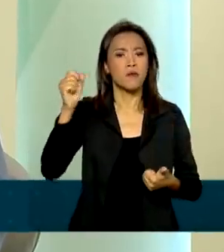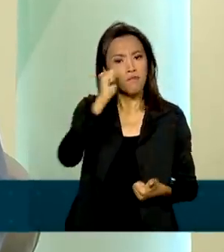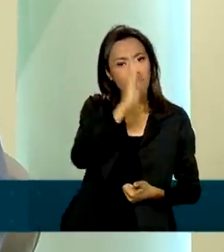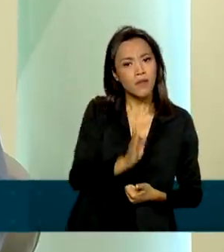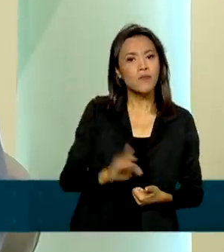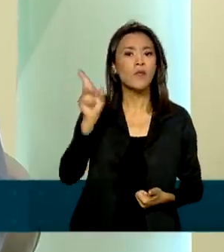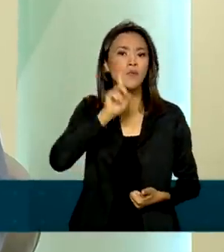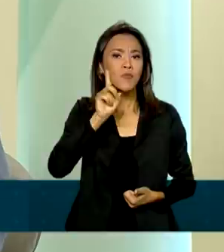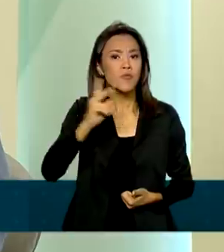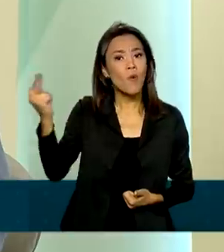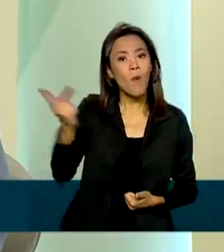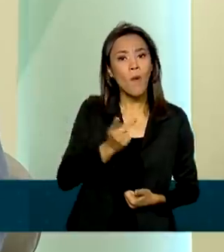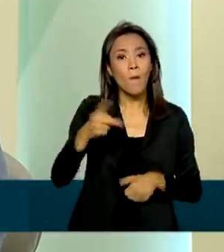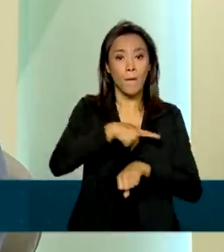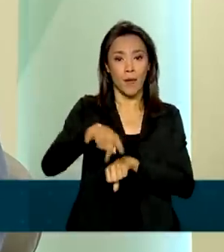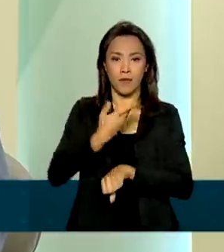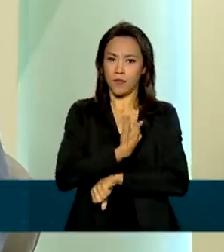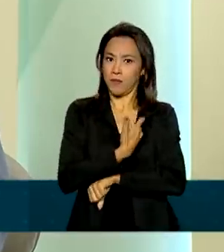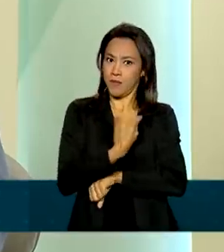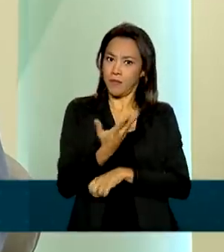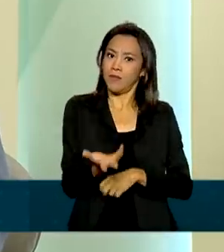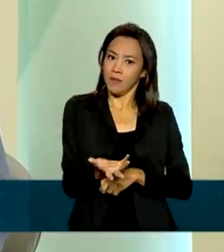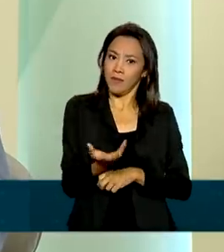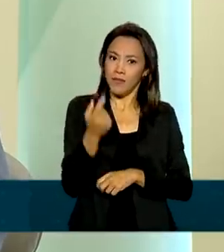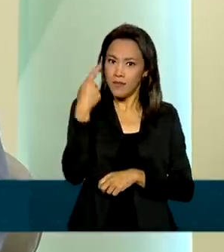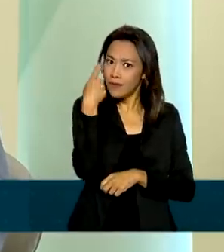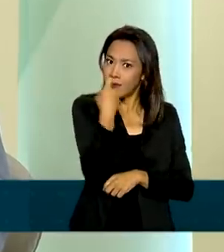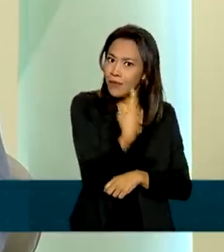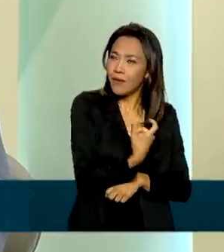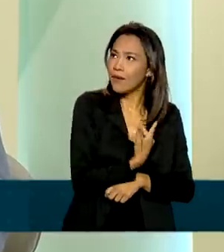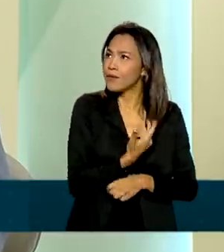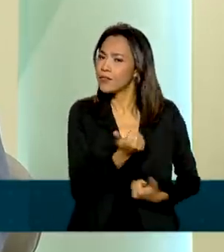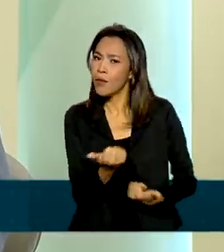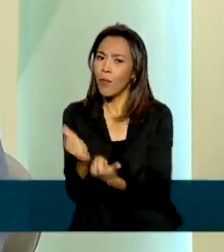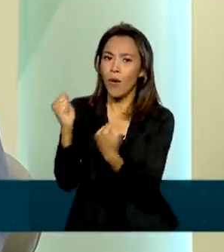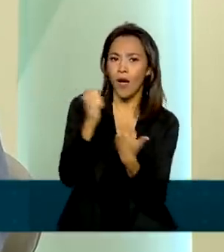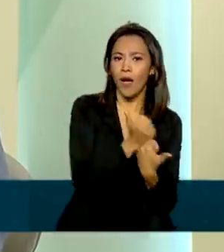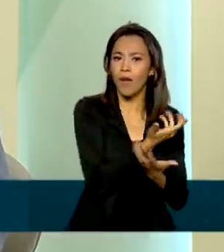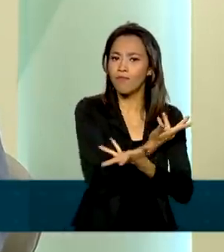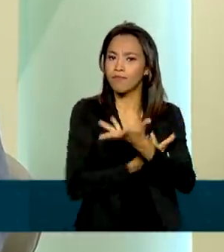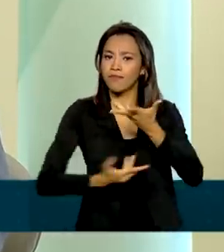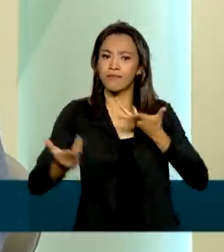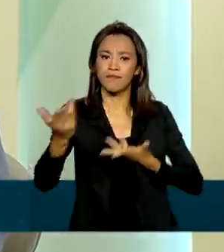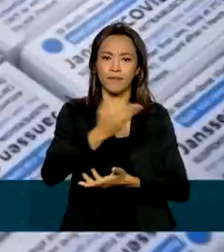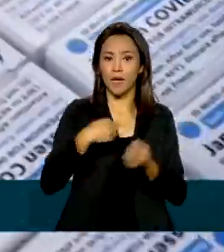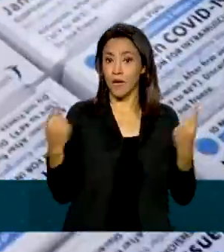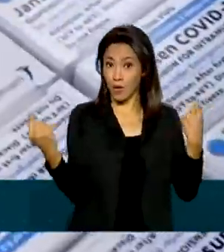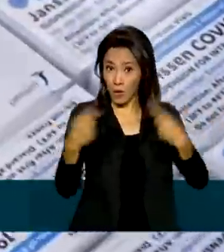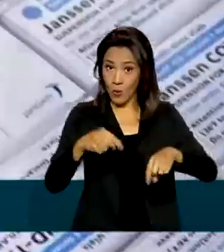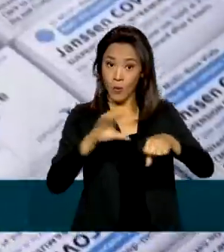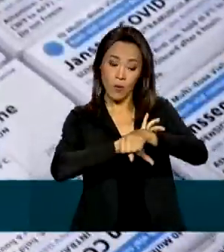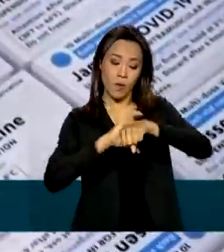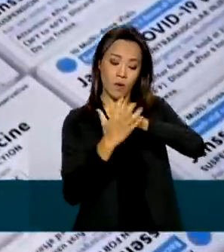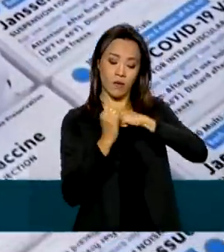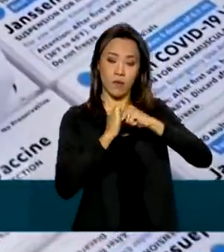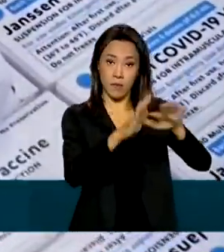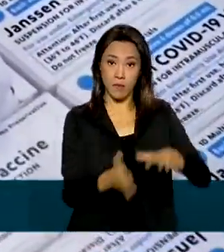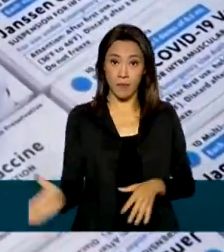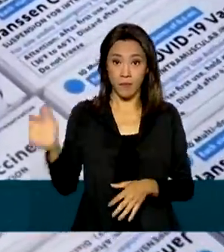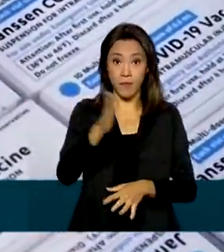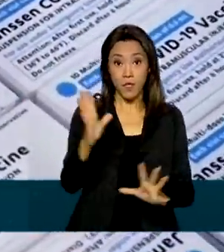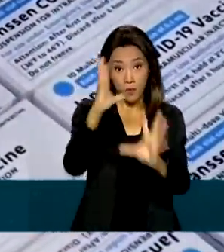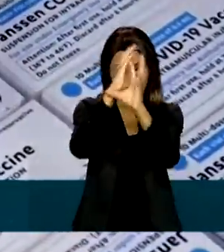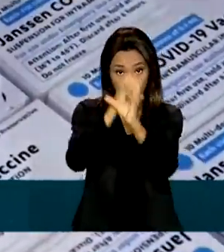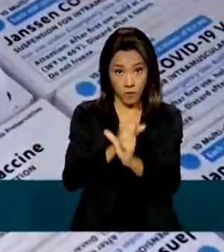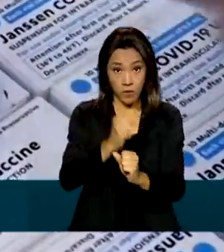amigas e esse interesse mútuo de colaborar no enfrentamento à pandemia. No total, o Brasil deve